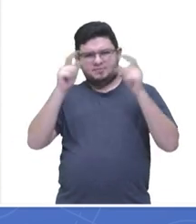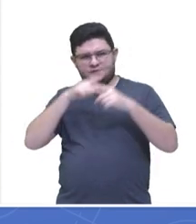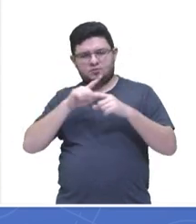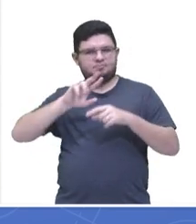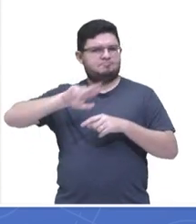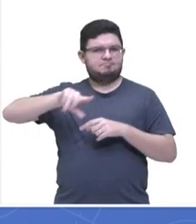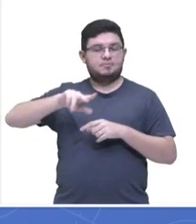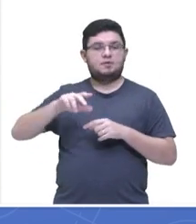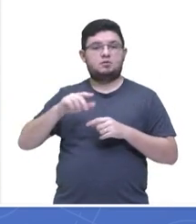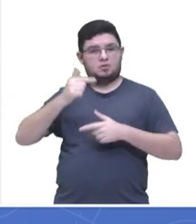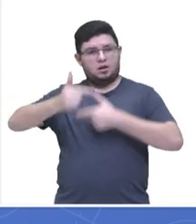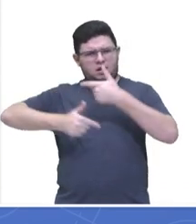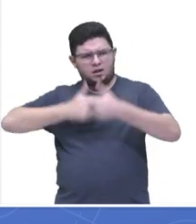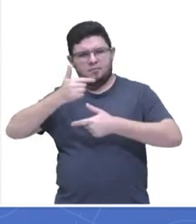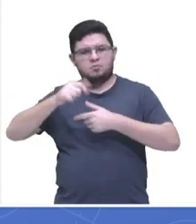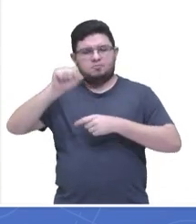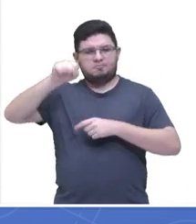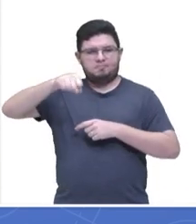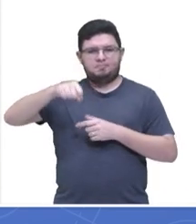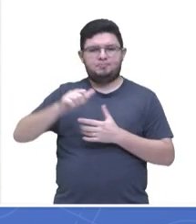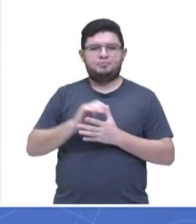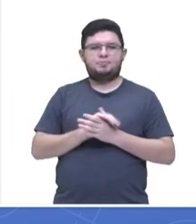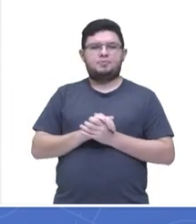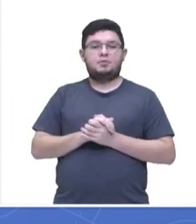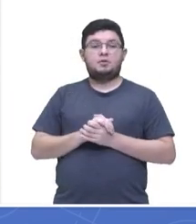Não, é trabalhoso. Então olha só.